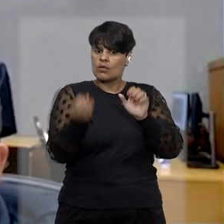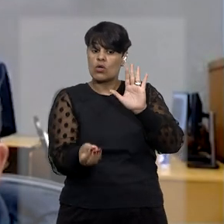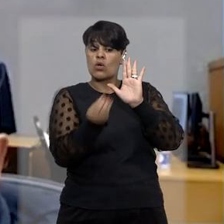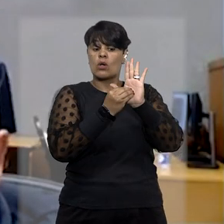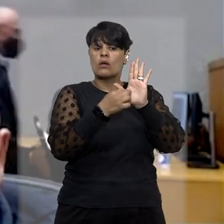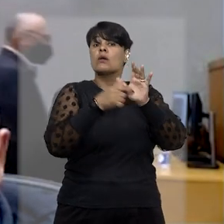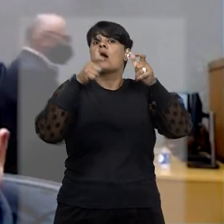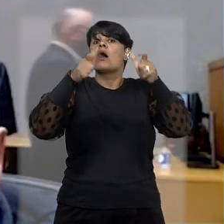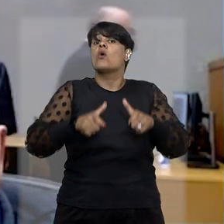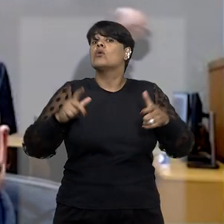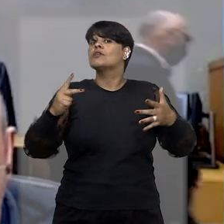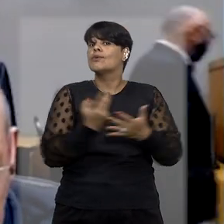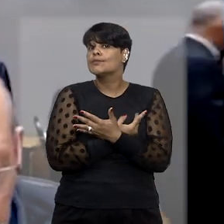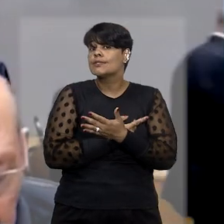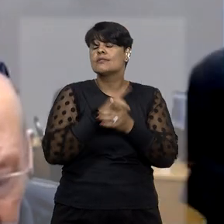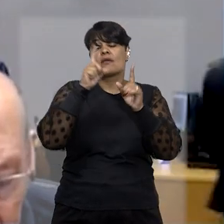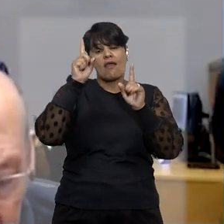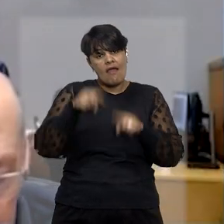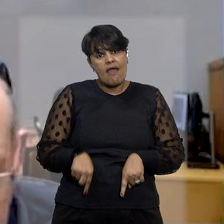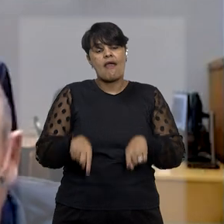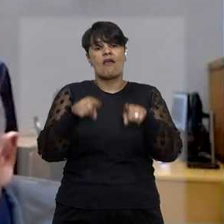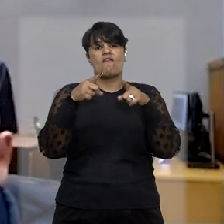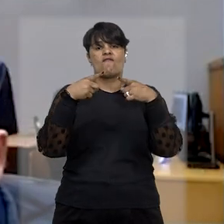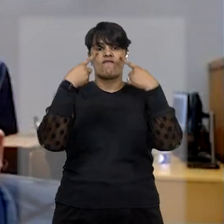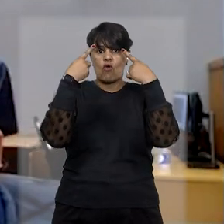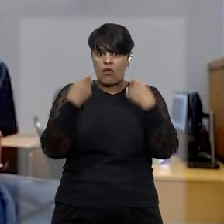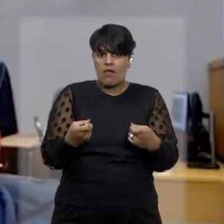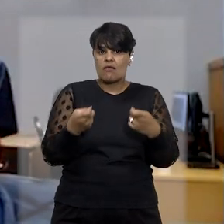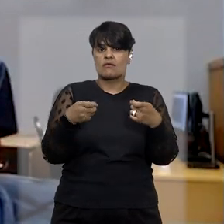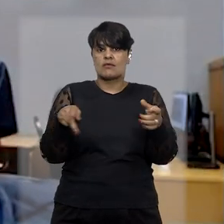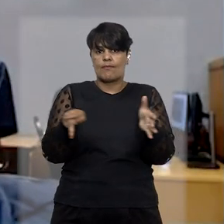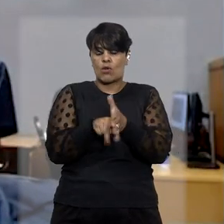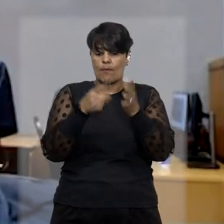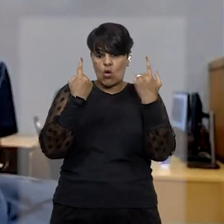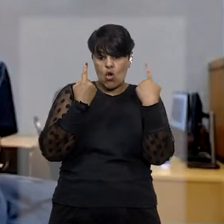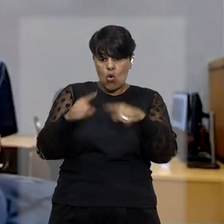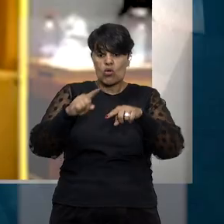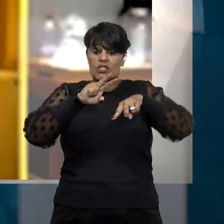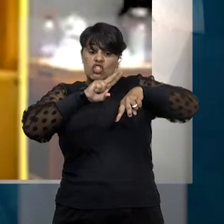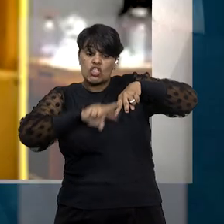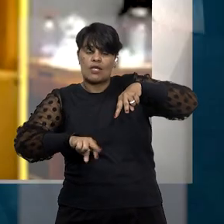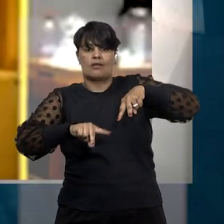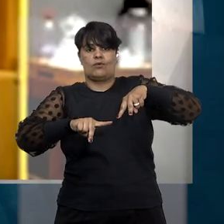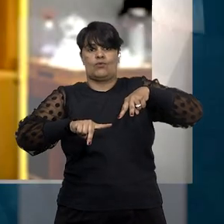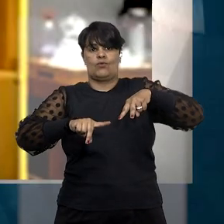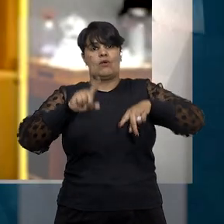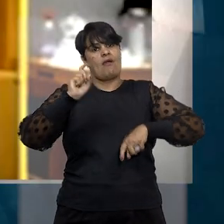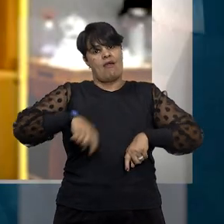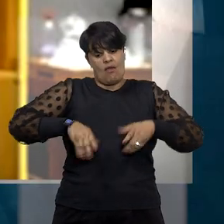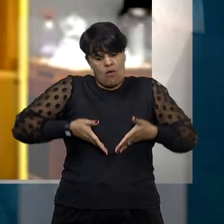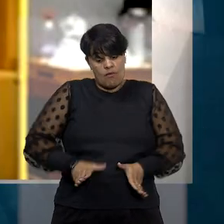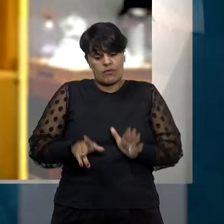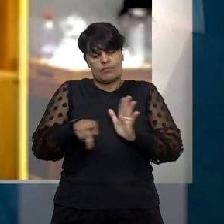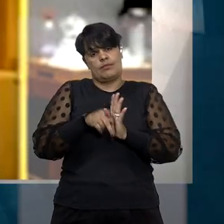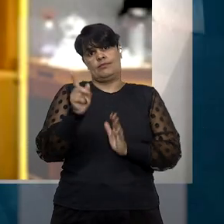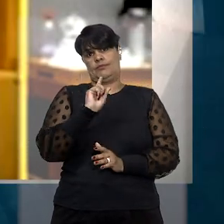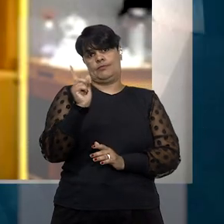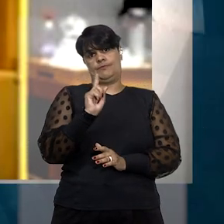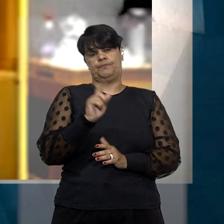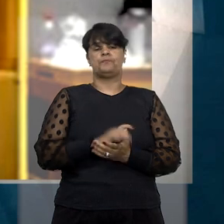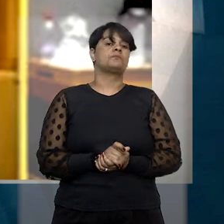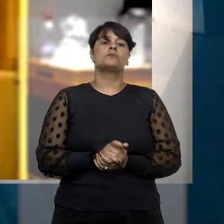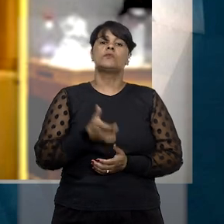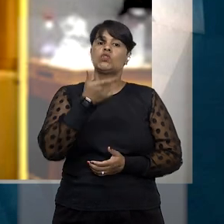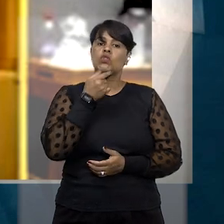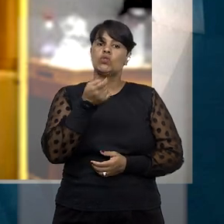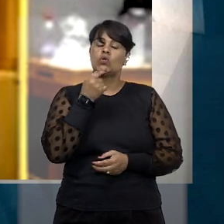incidência, refere-se à violência baseada no gênero e não no sexo biológico. Em seu voto, o relator-ministro Rogério